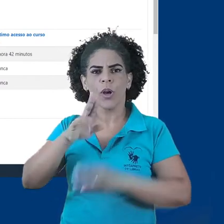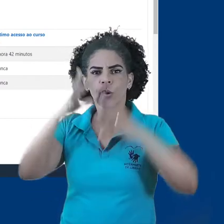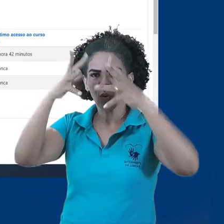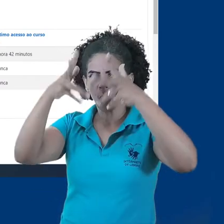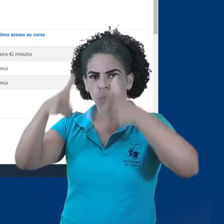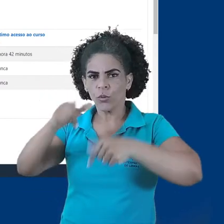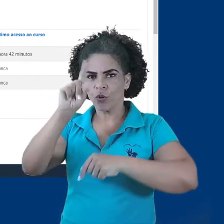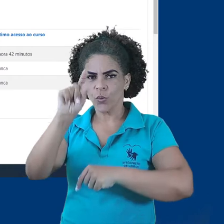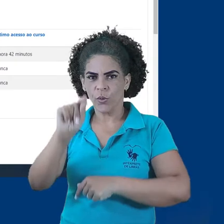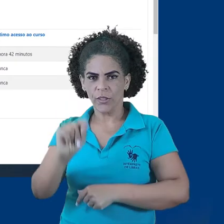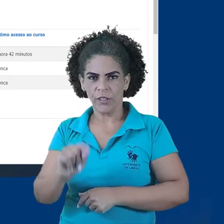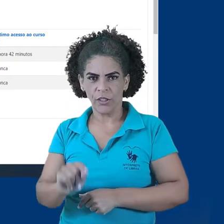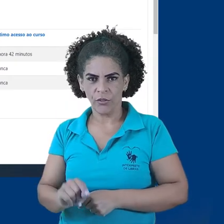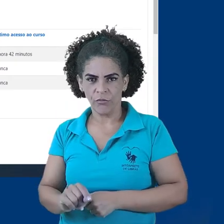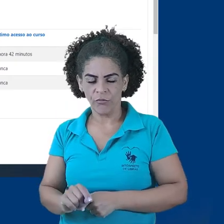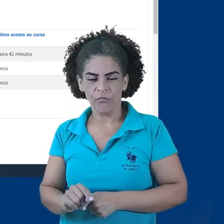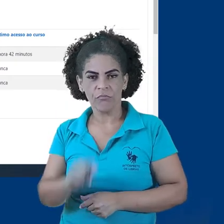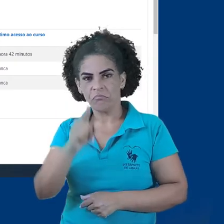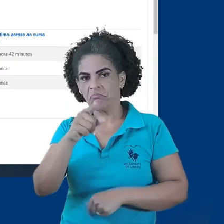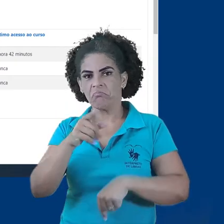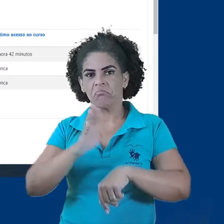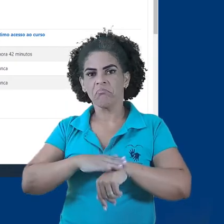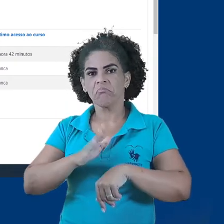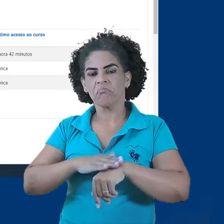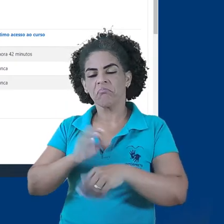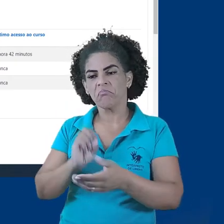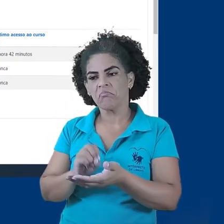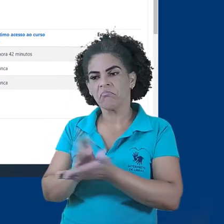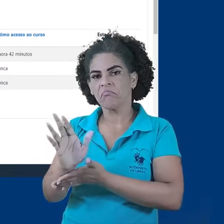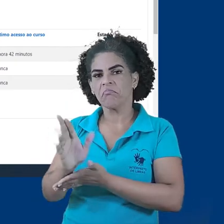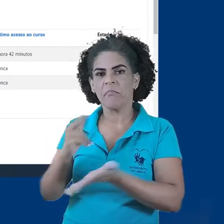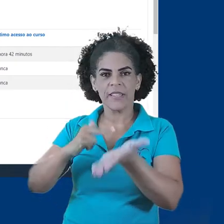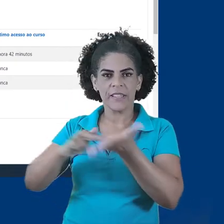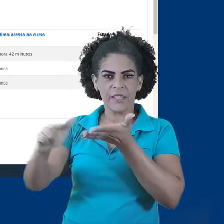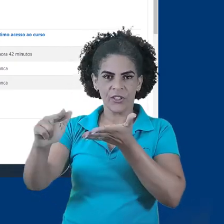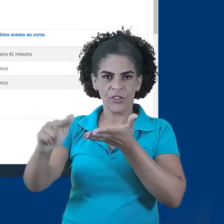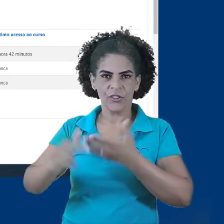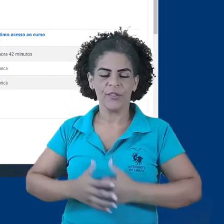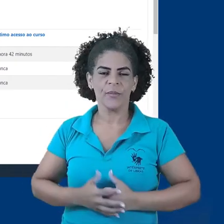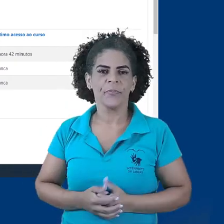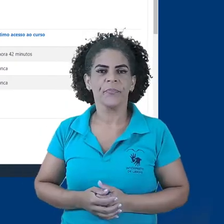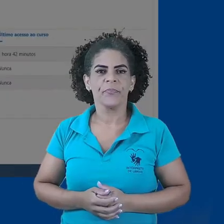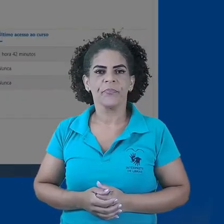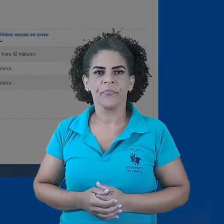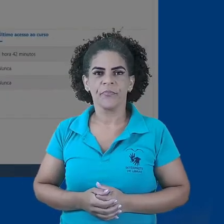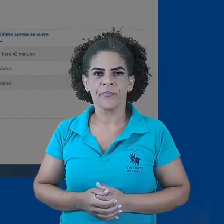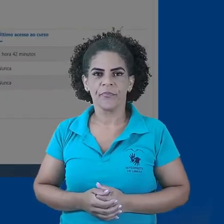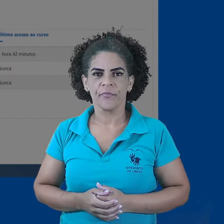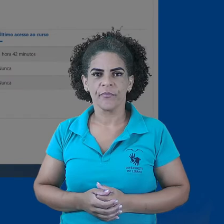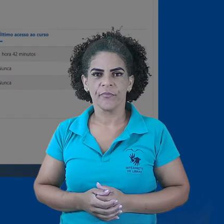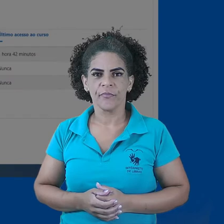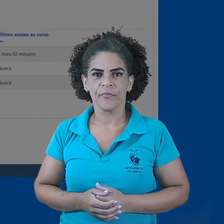usuários selecionados. Aqui, eu posso escolher Enviar uma mensagem.